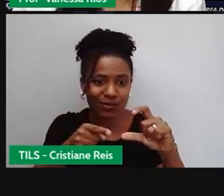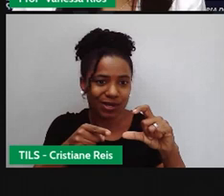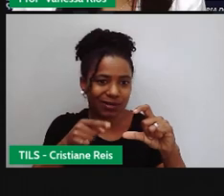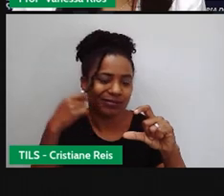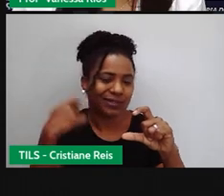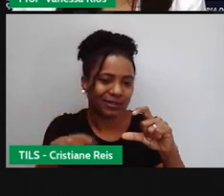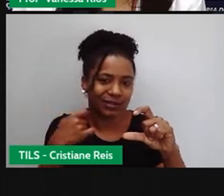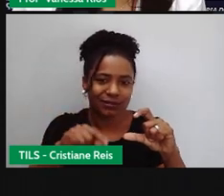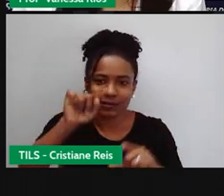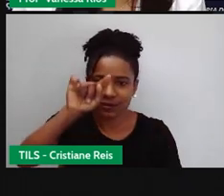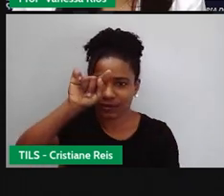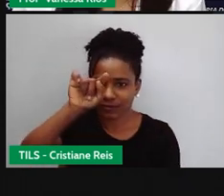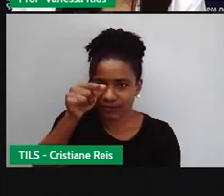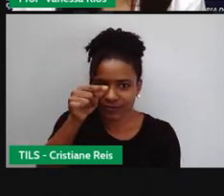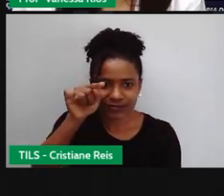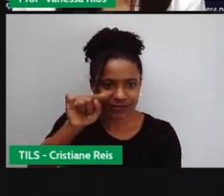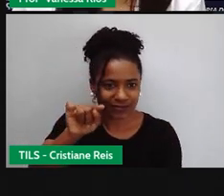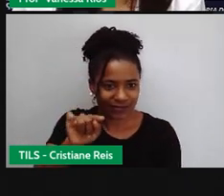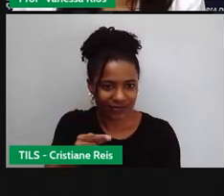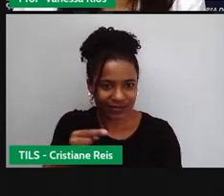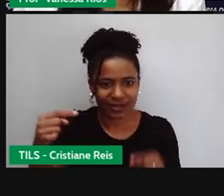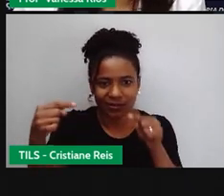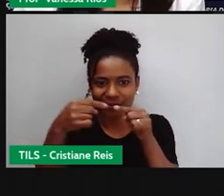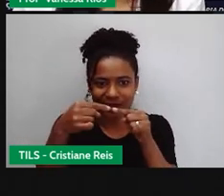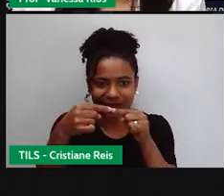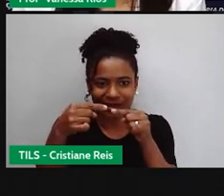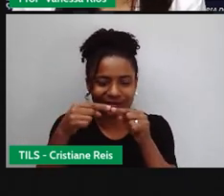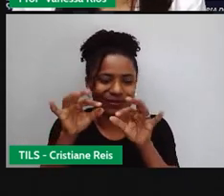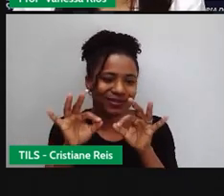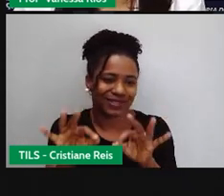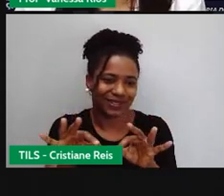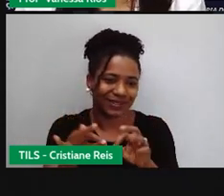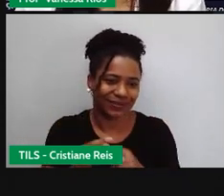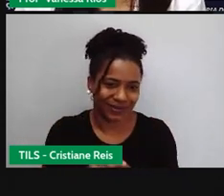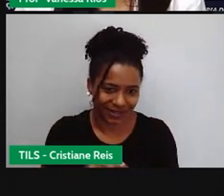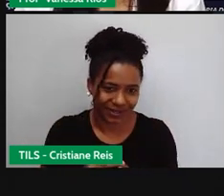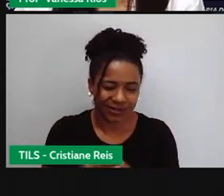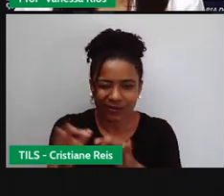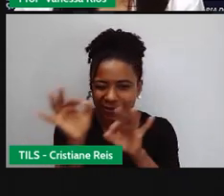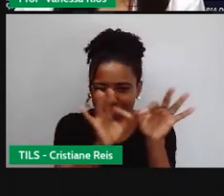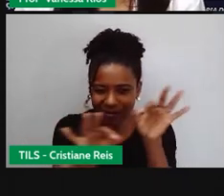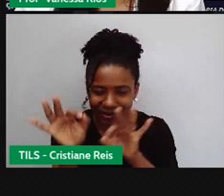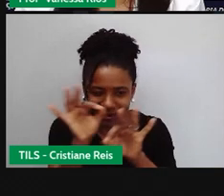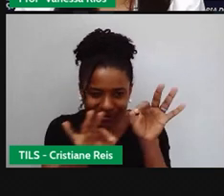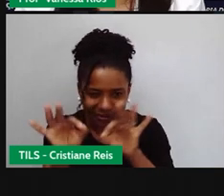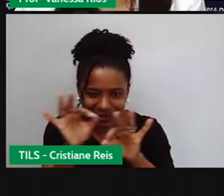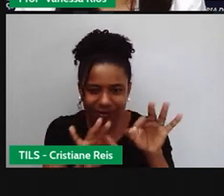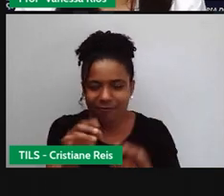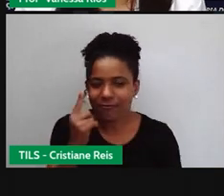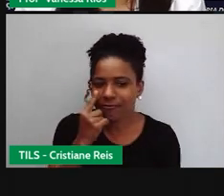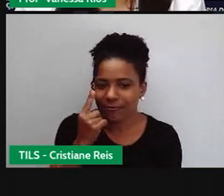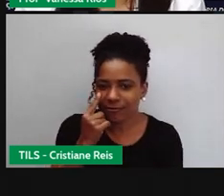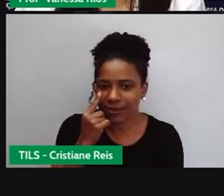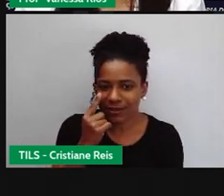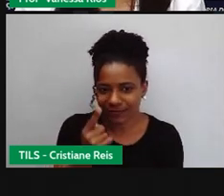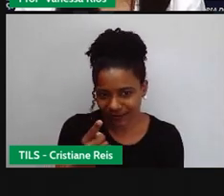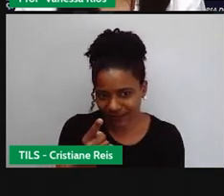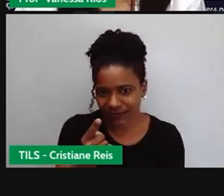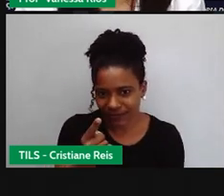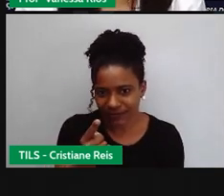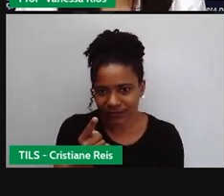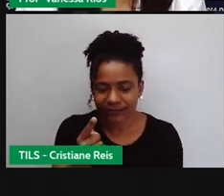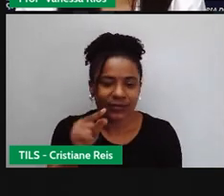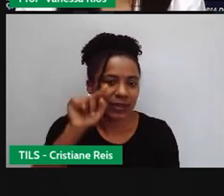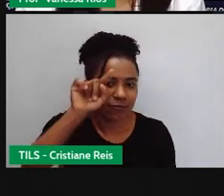precisa ficar embaixo da outra vírgula. Então, eu vou organizar aí, observando o lugar